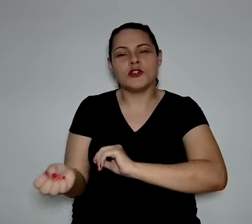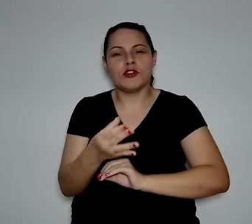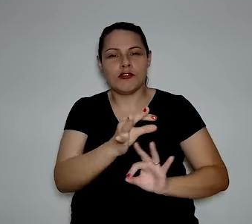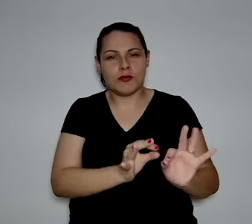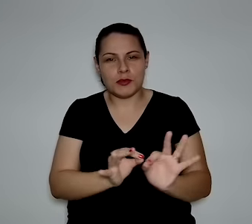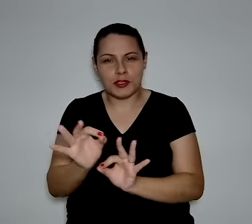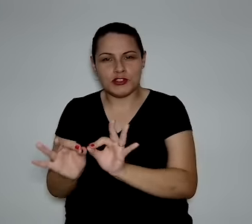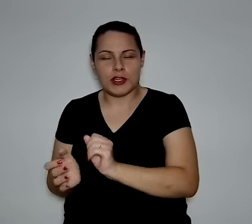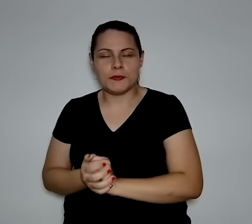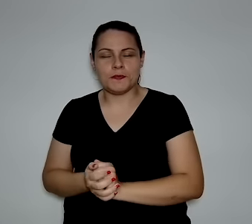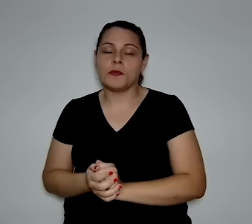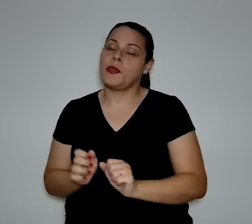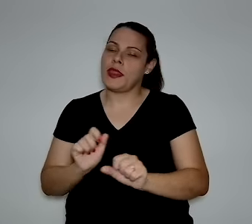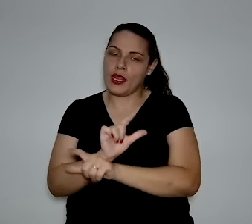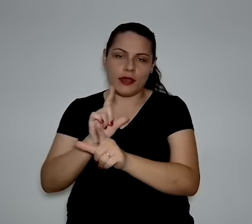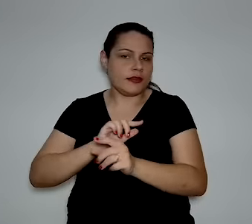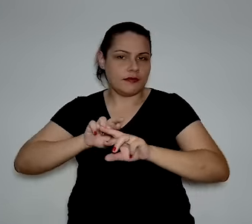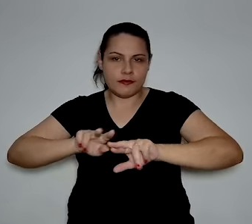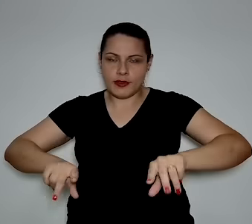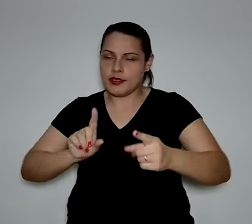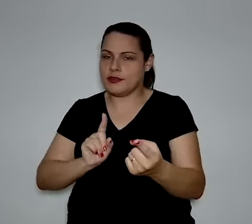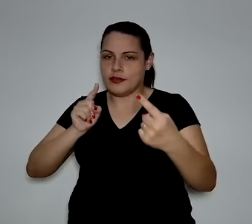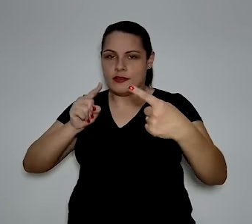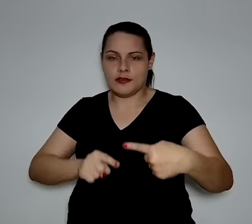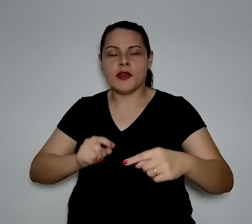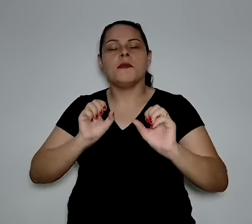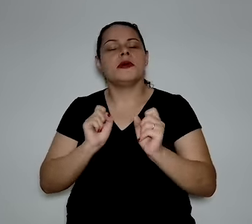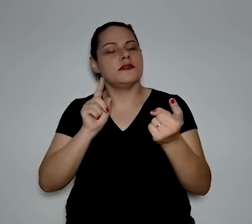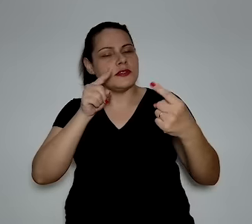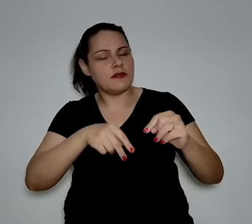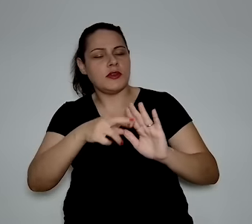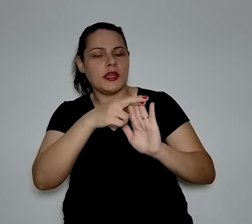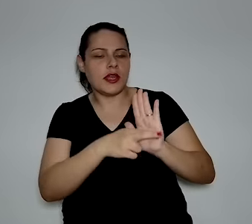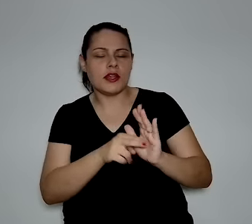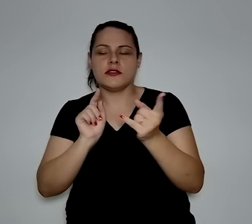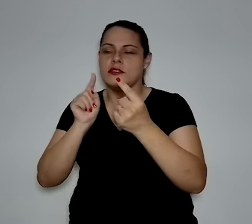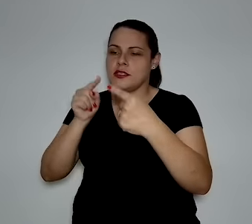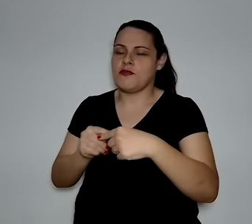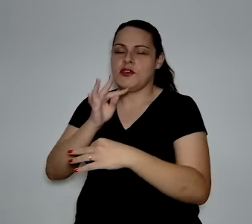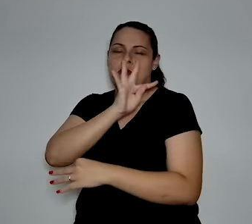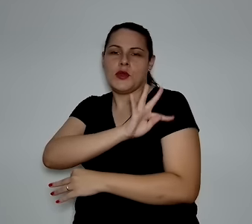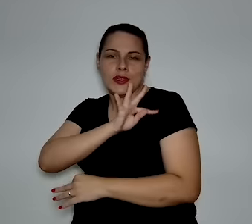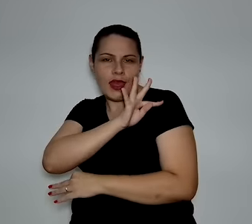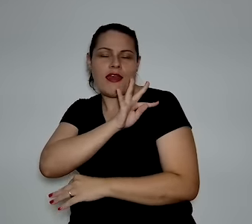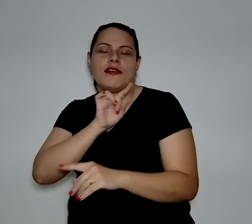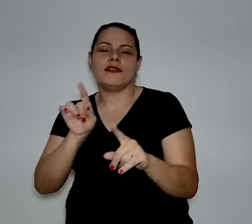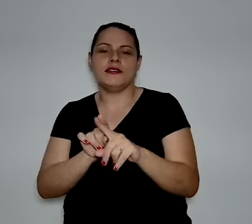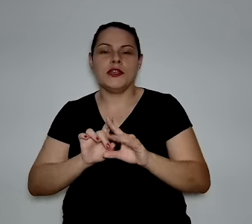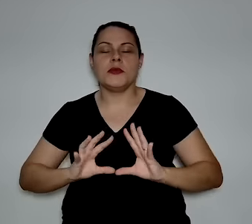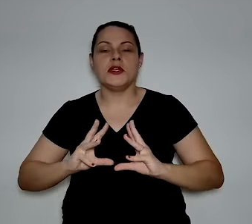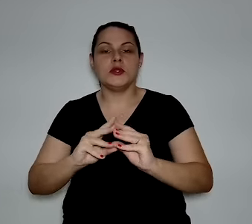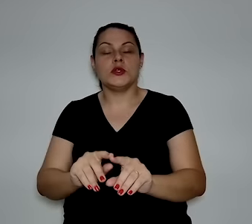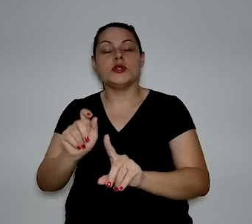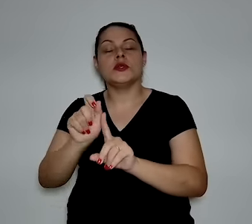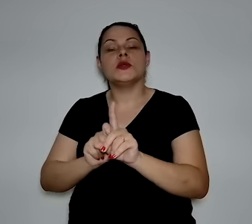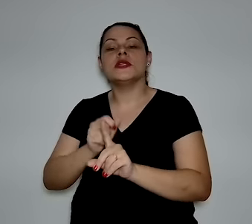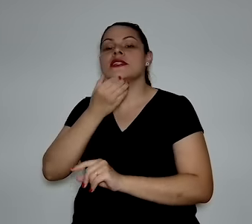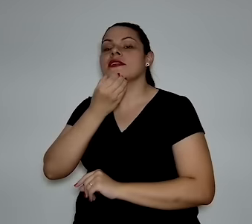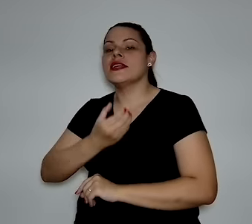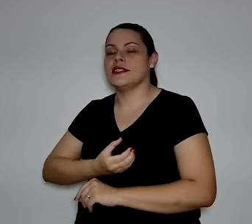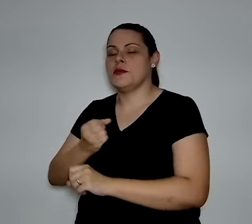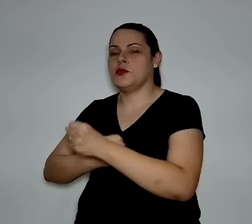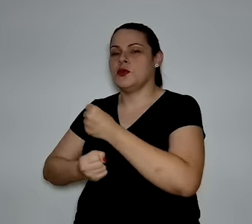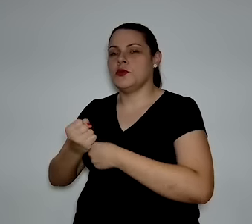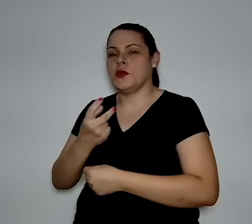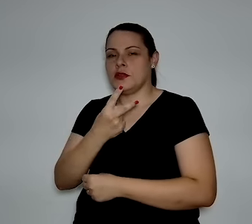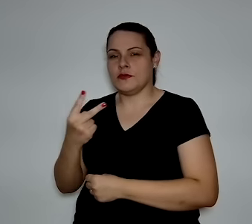implementação desse projeto. Ele trouxe uma série de desafios, sejam os regulatórios, sejam os desafios técnicos. E, em dezembro de